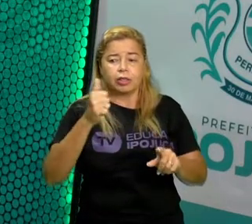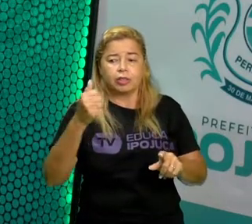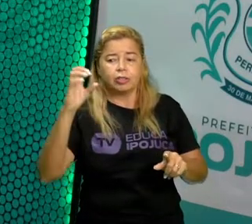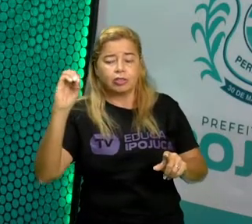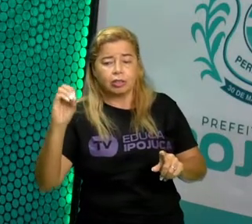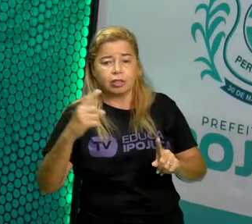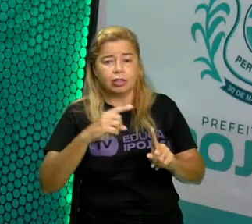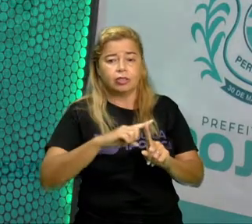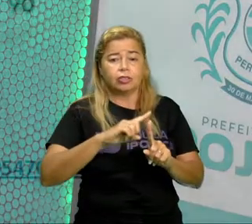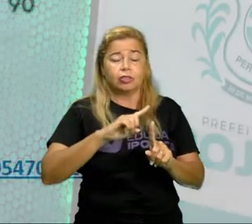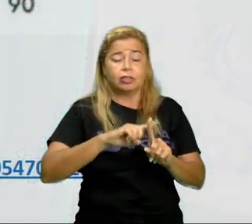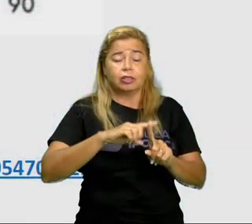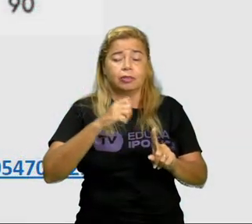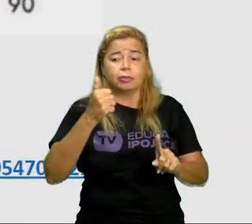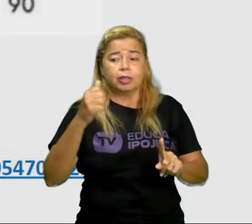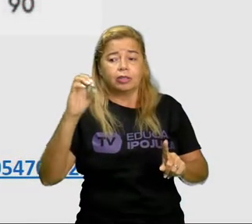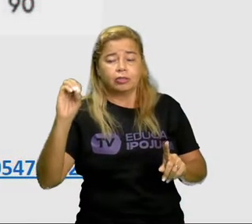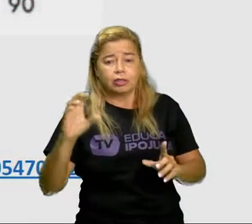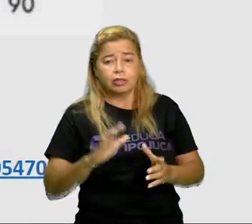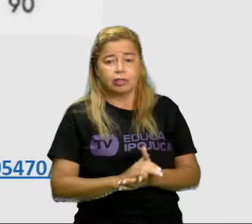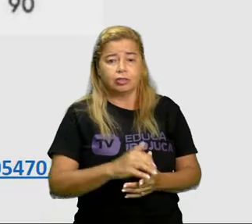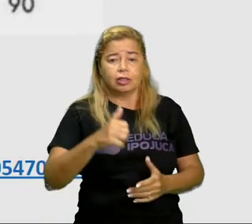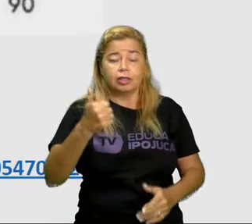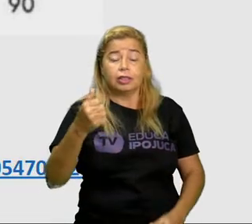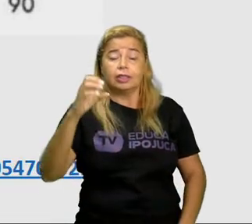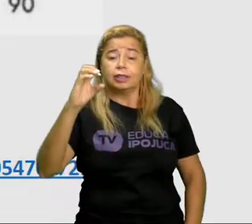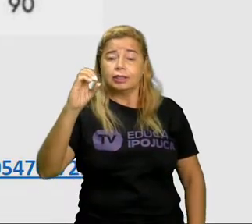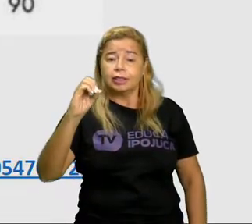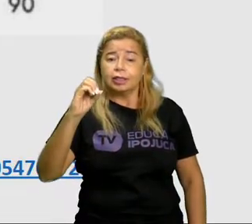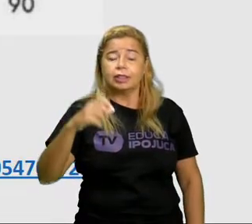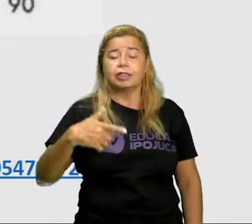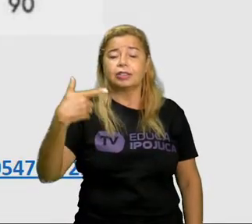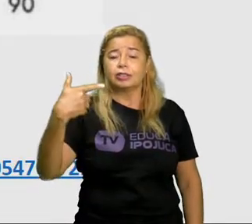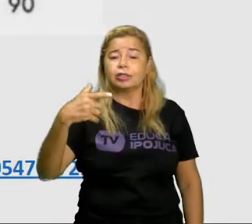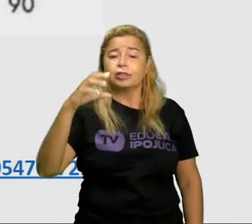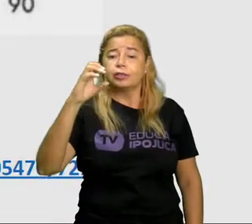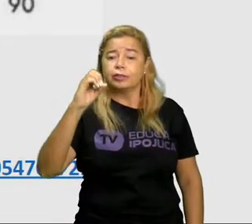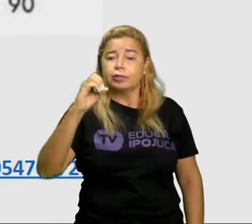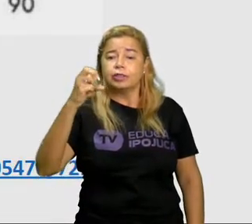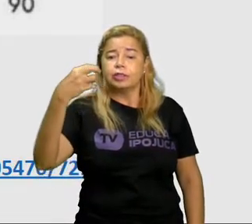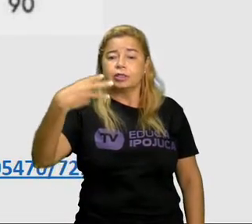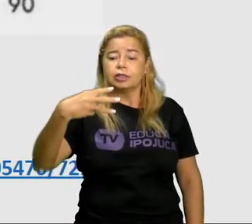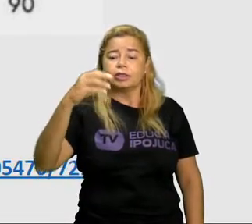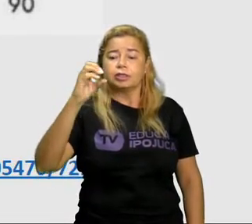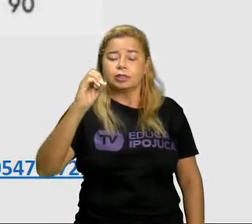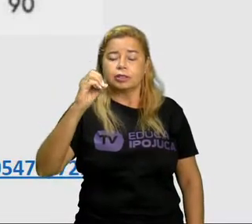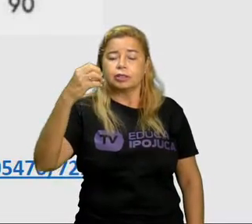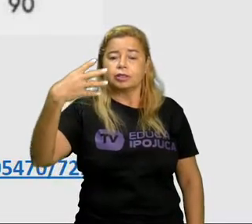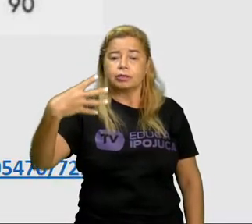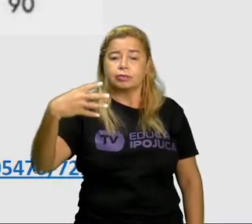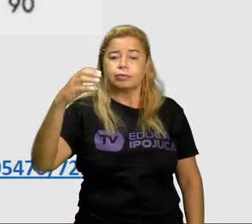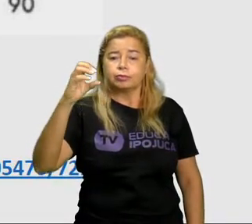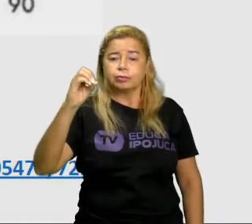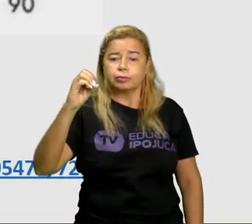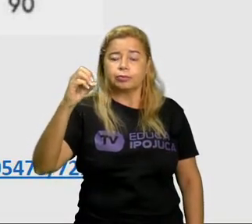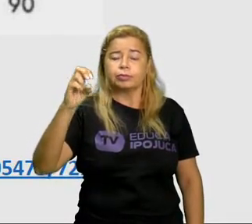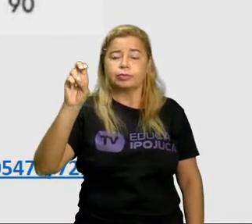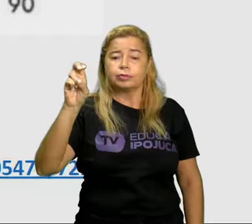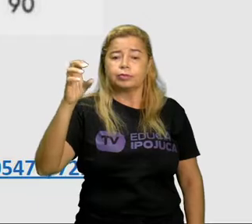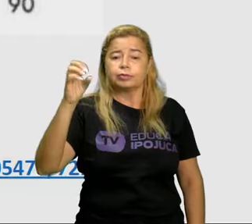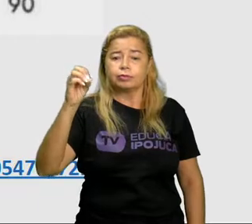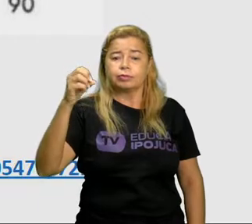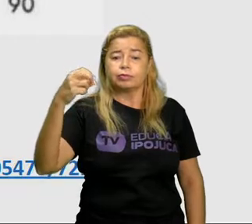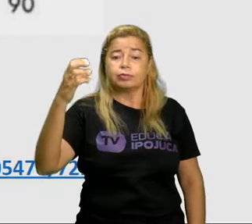temos 10, 20, 30, 40, 50, 60,